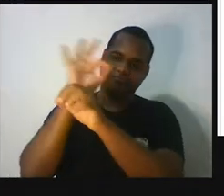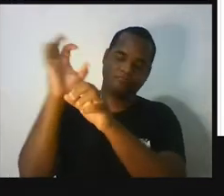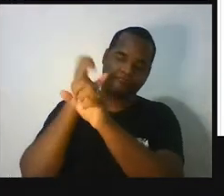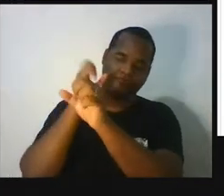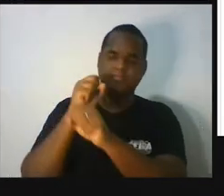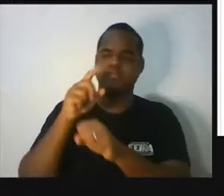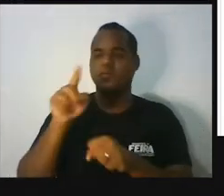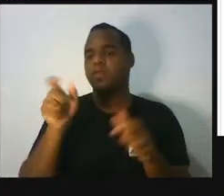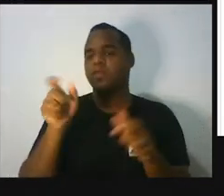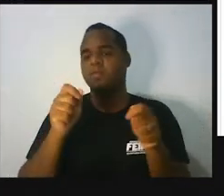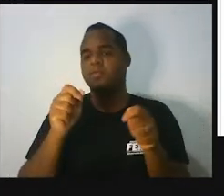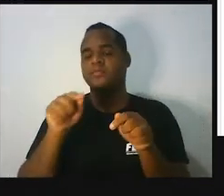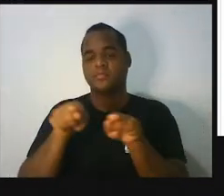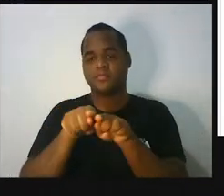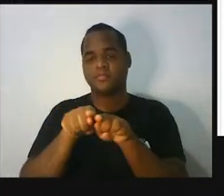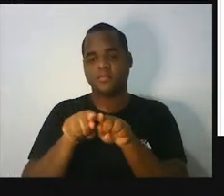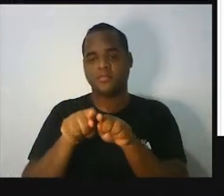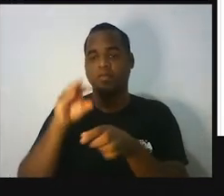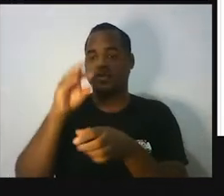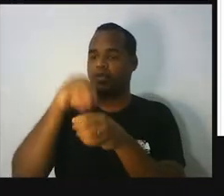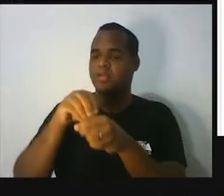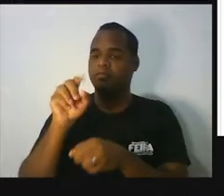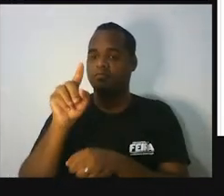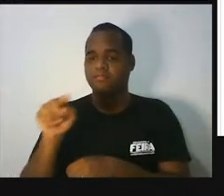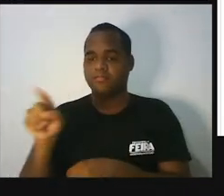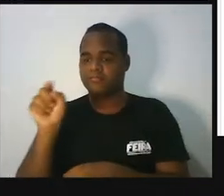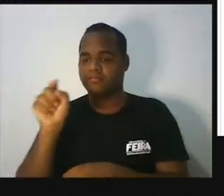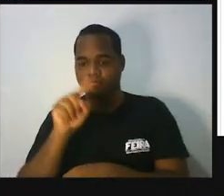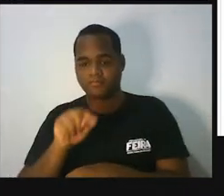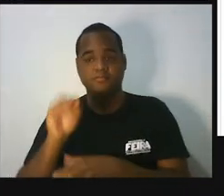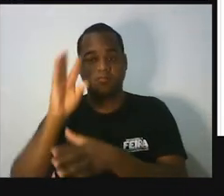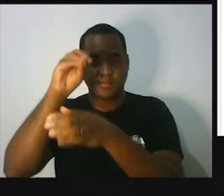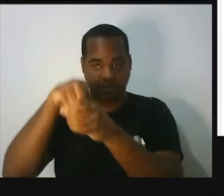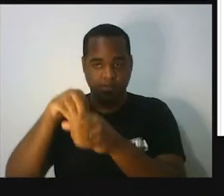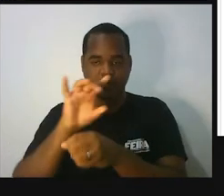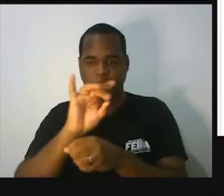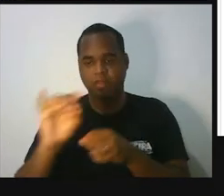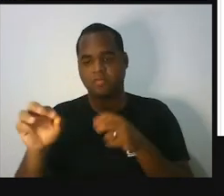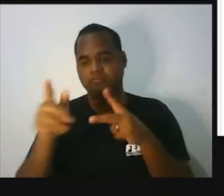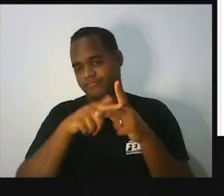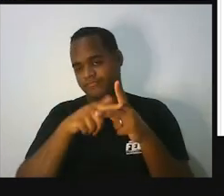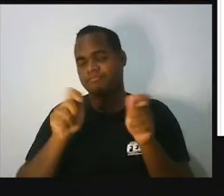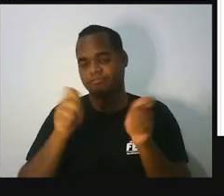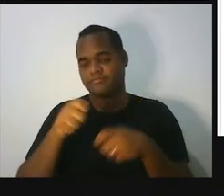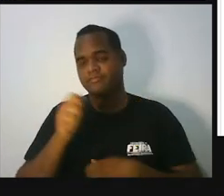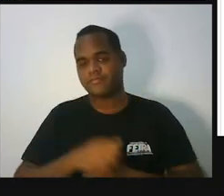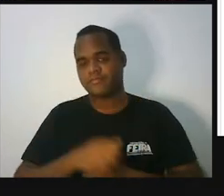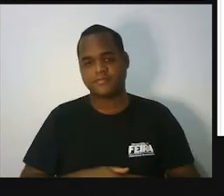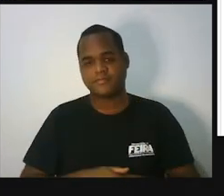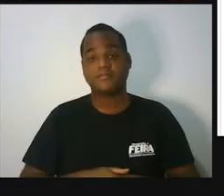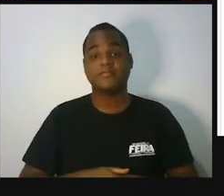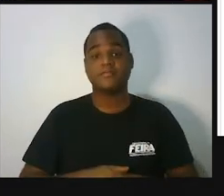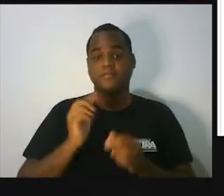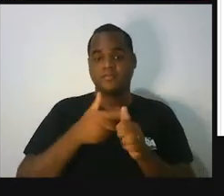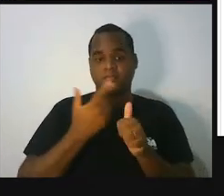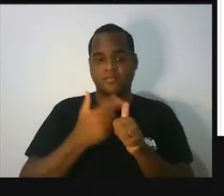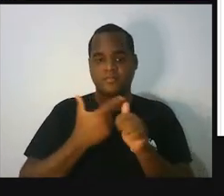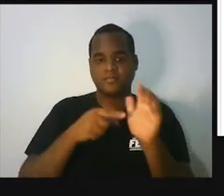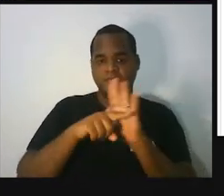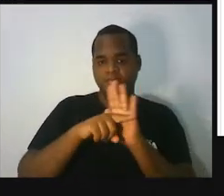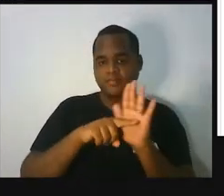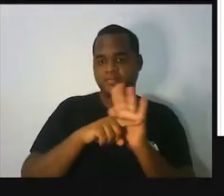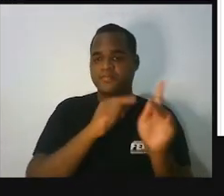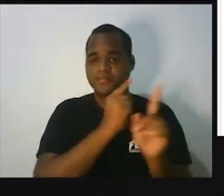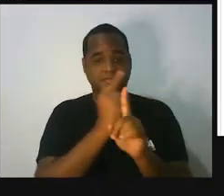gente vai medir também os ângulos internos desses triângulos, tá bom? Primeiro a gente vai analisar só a medida dos